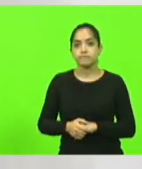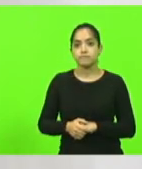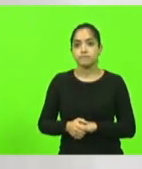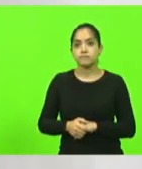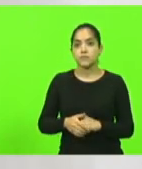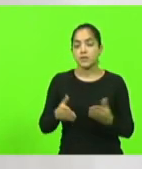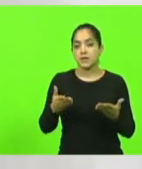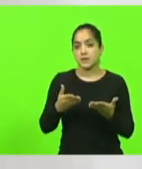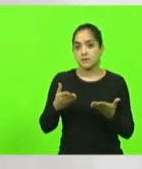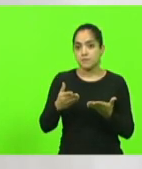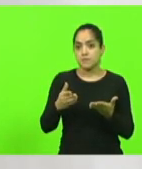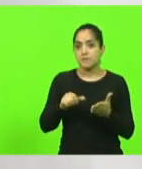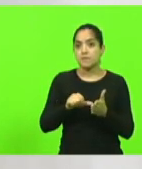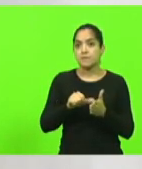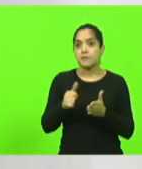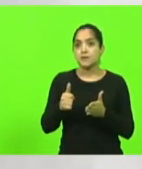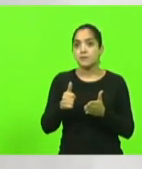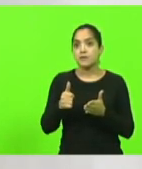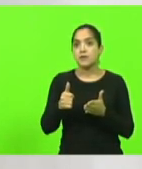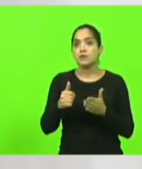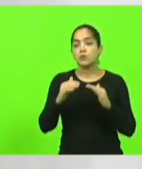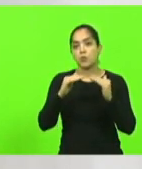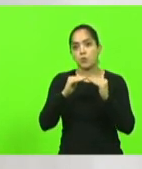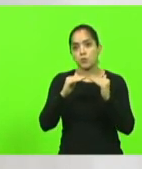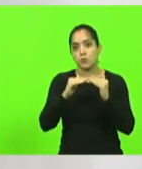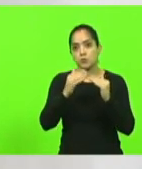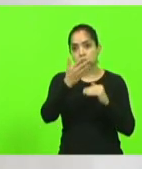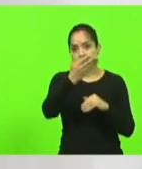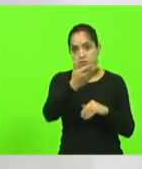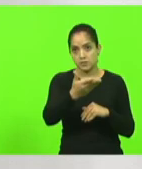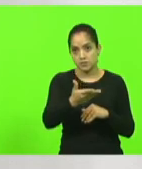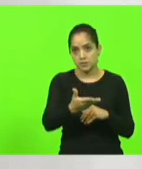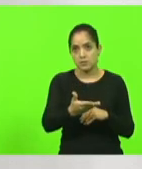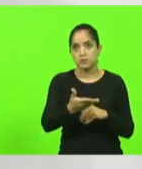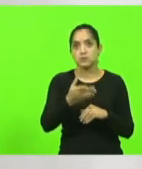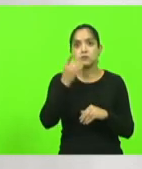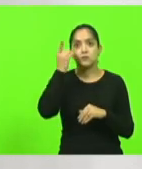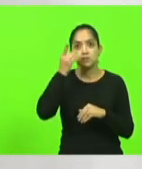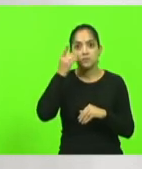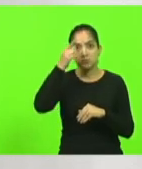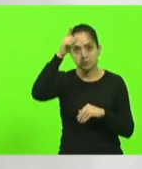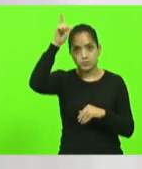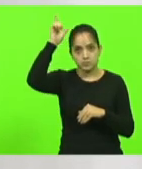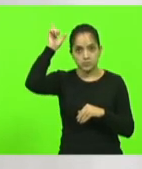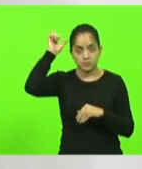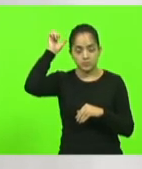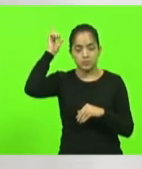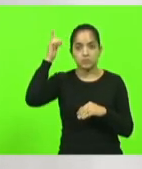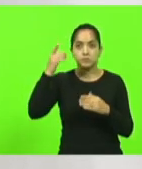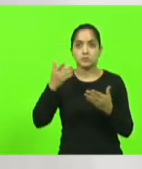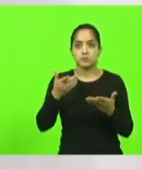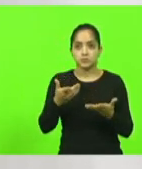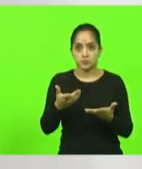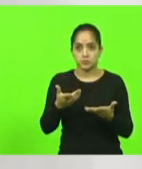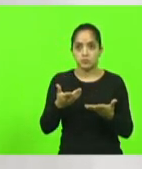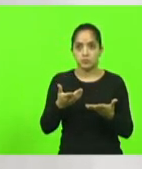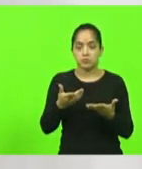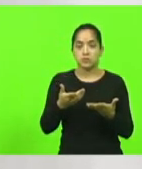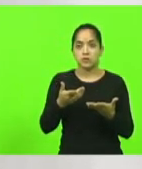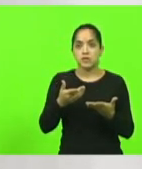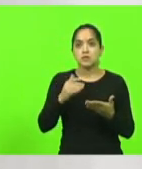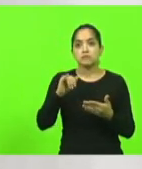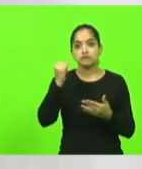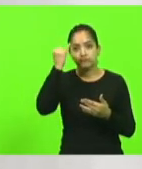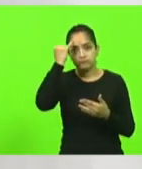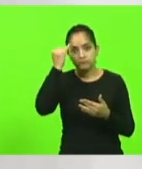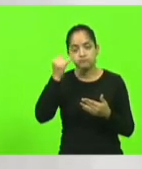Primeiramente, eu queria corroborar com as palavras do deputado Sargento Lima e do Jair Mioto, e reforçar